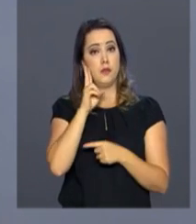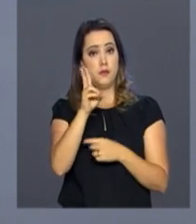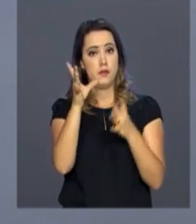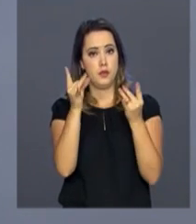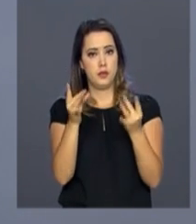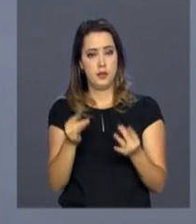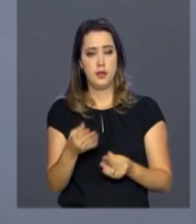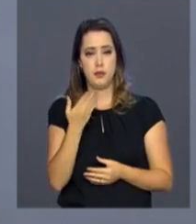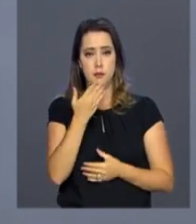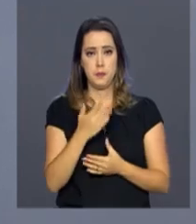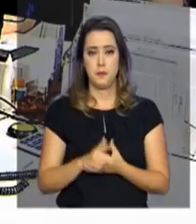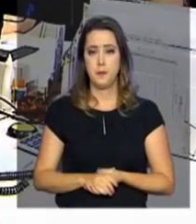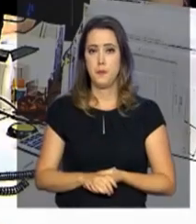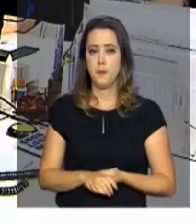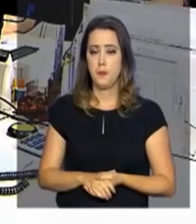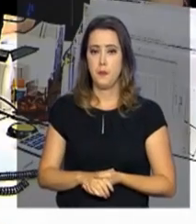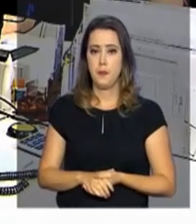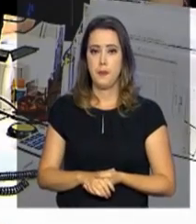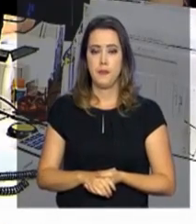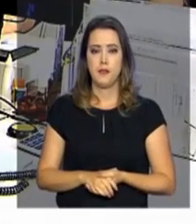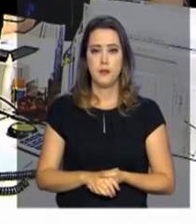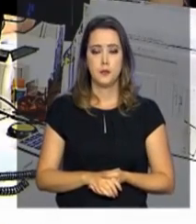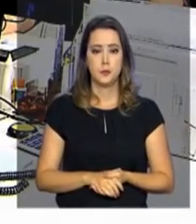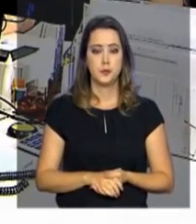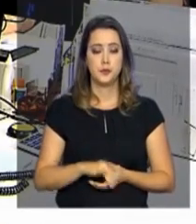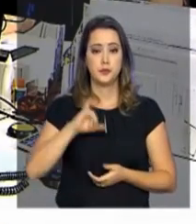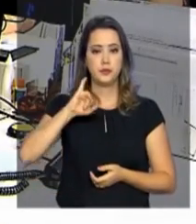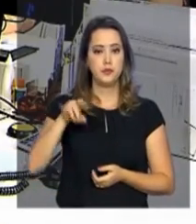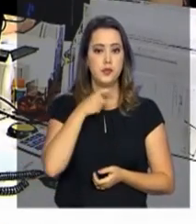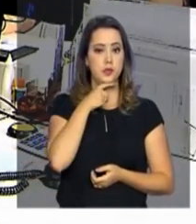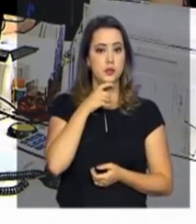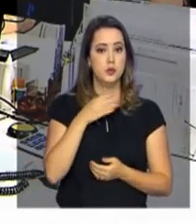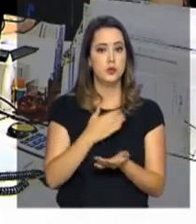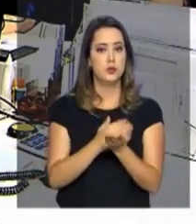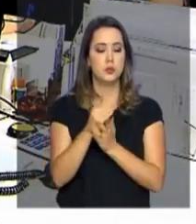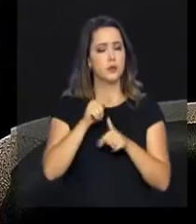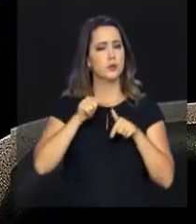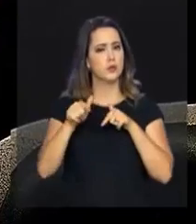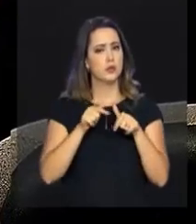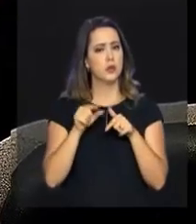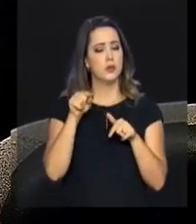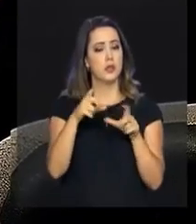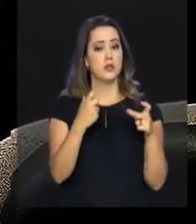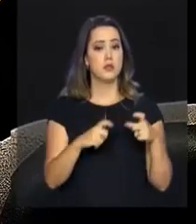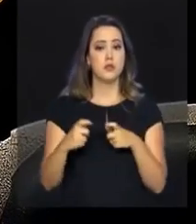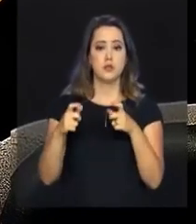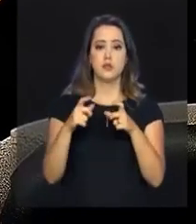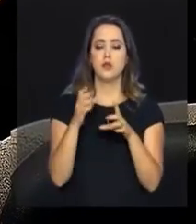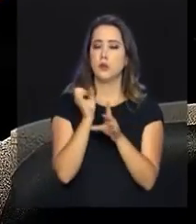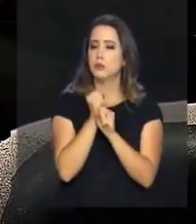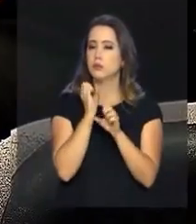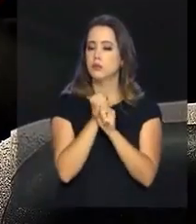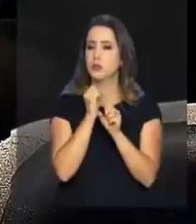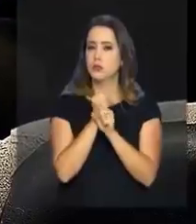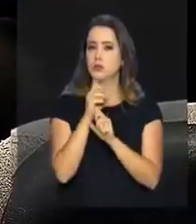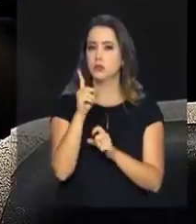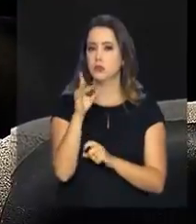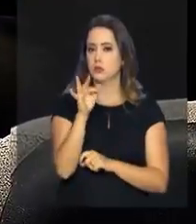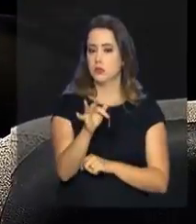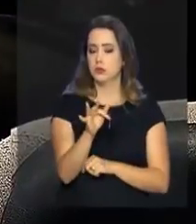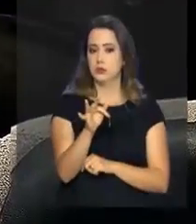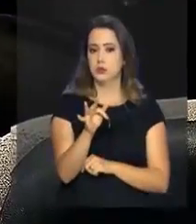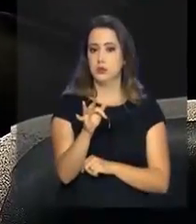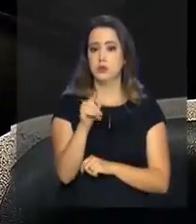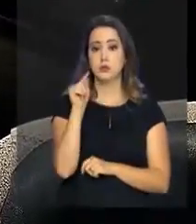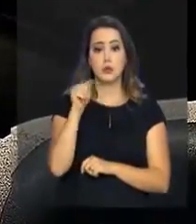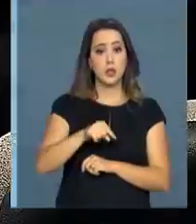o repórter Ney Pereira. Julho começou com muito trabalho neste escritório de contabilidade no Distrito Federal.